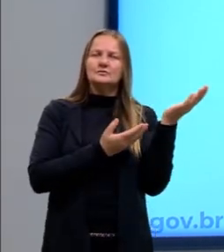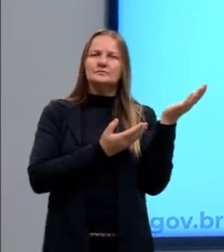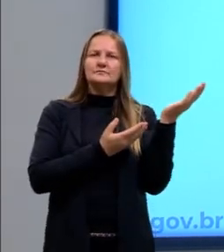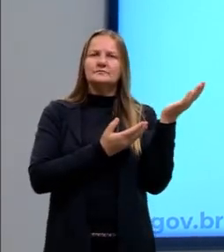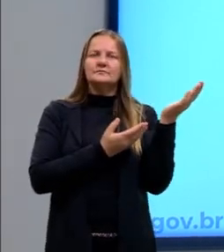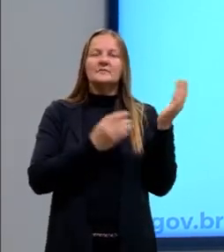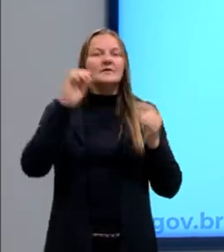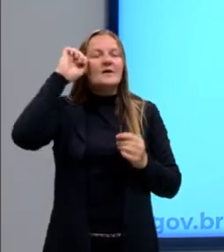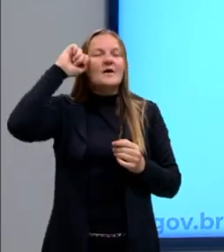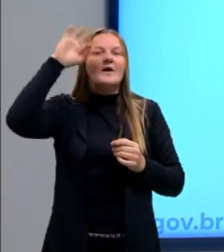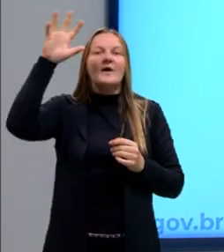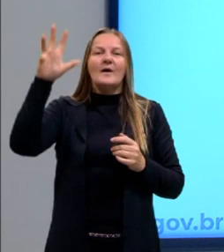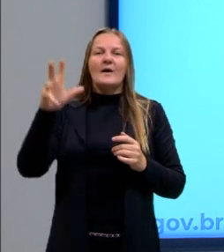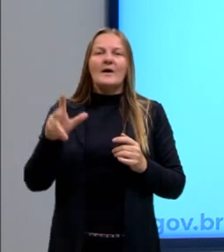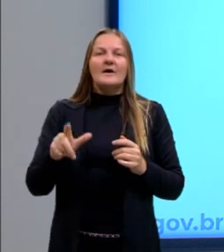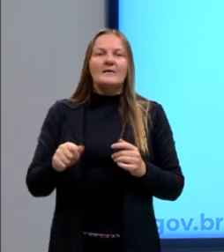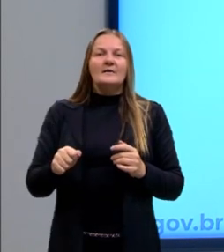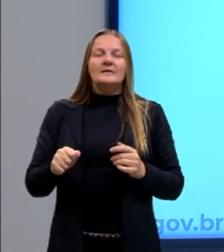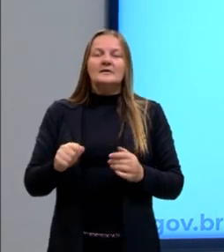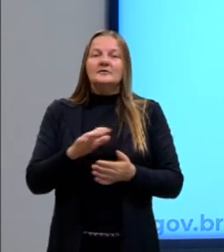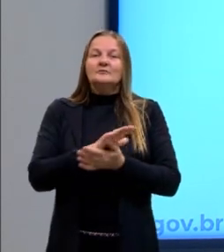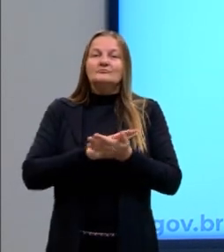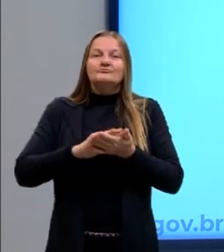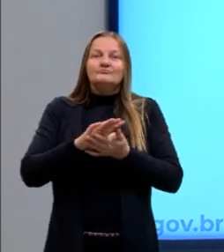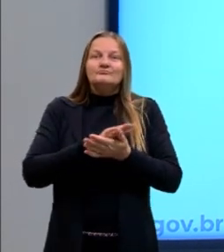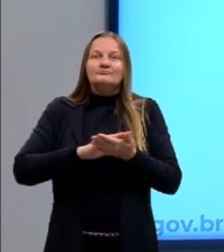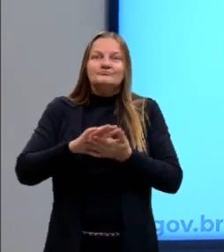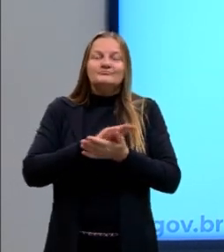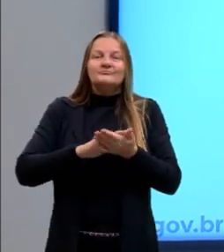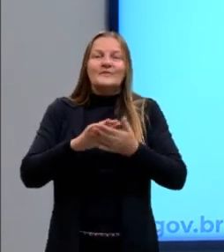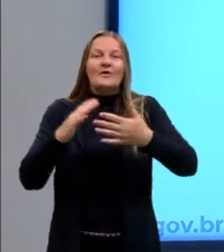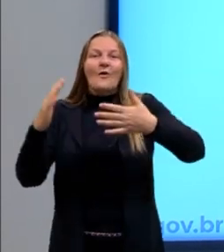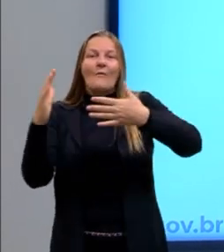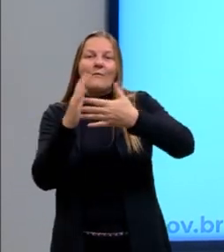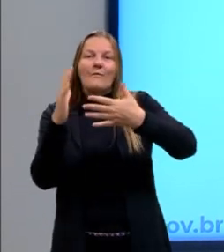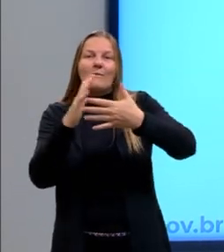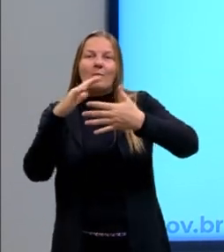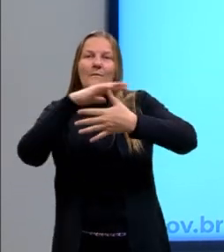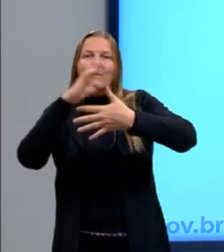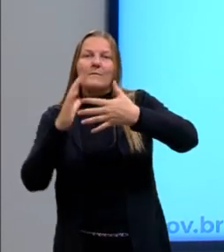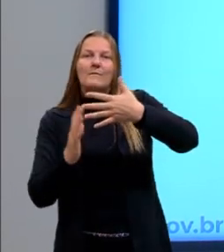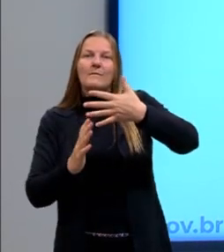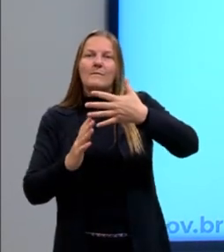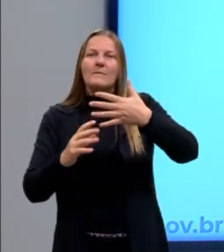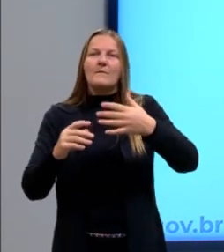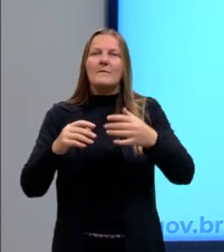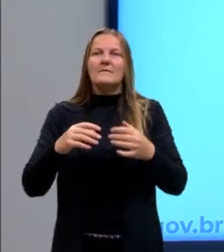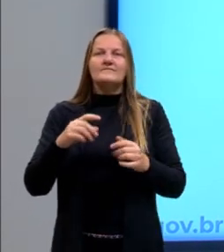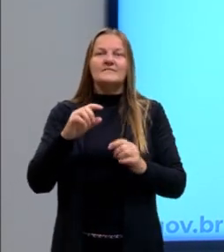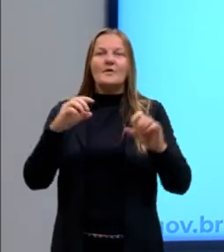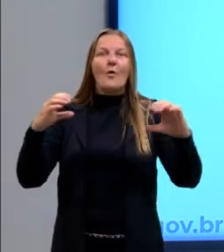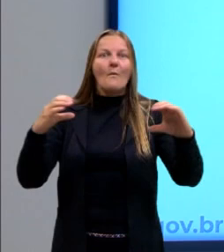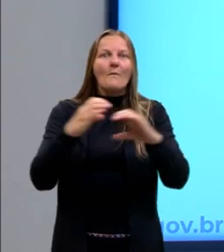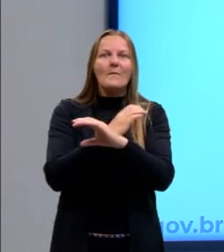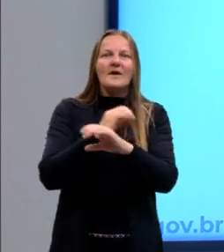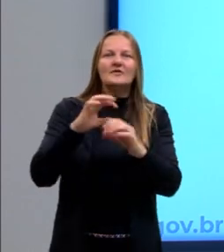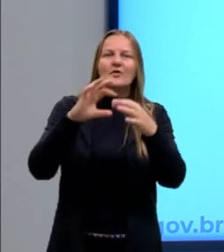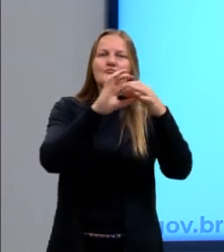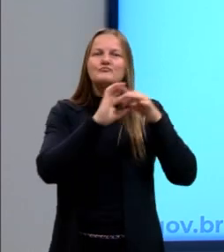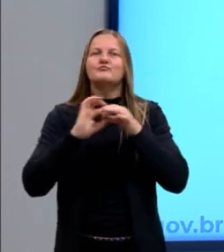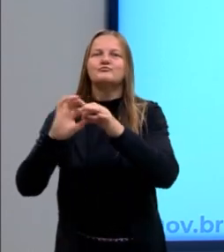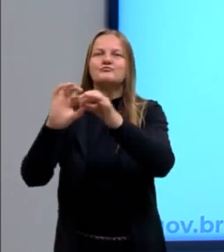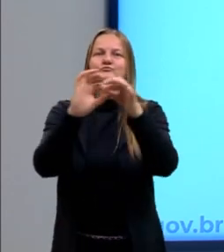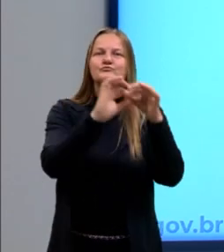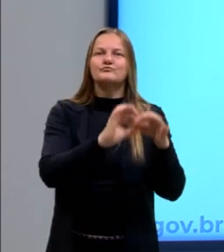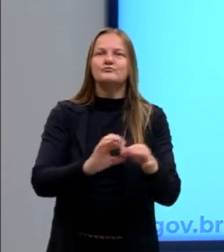vê uma África sem as fronteiras dos países. E aqui, à direita,